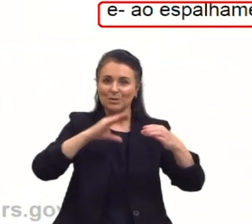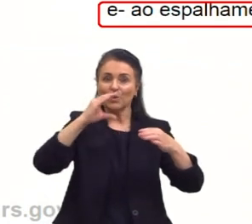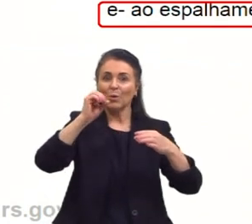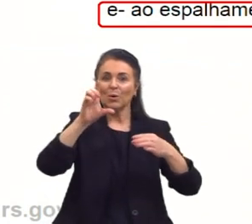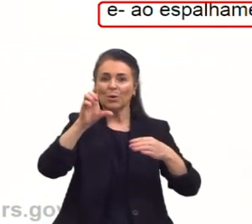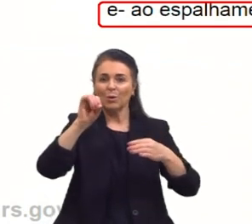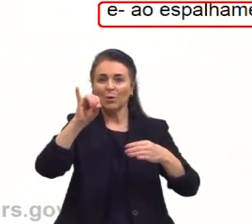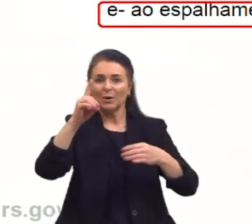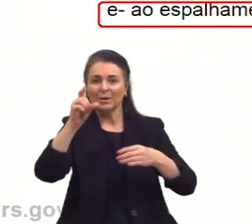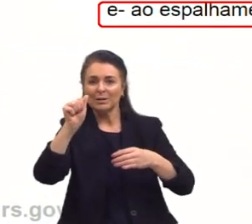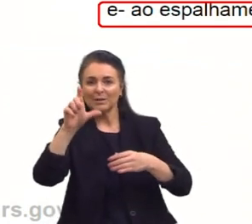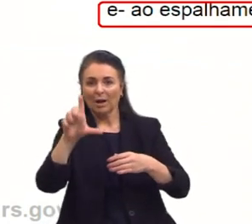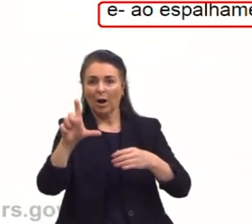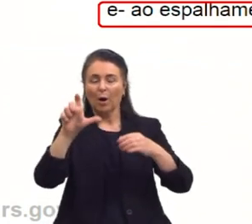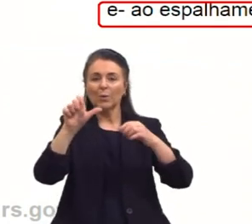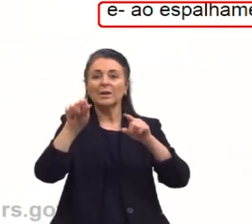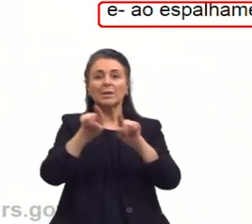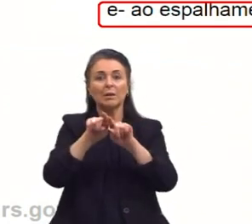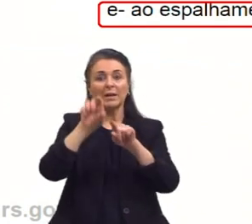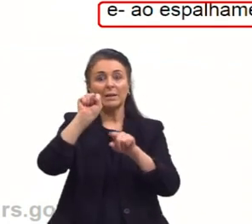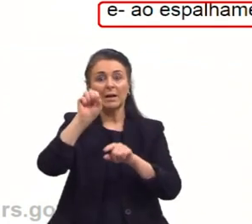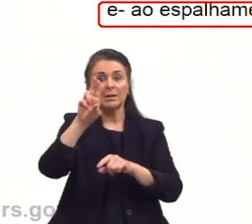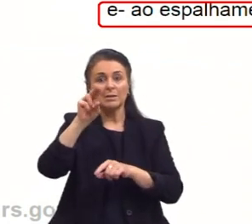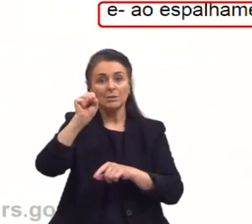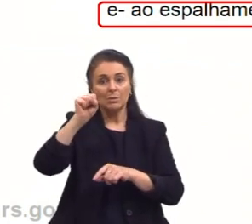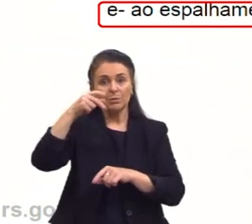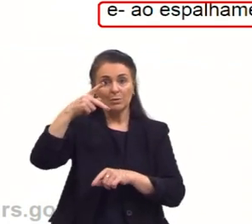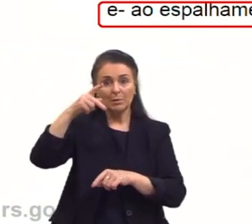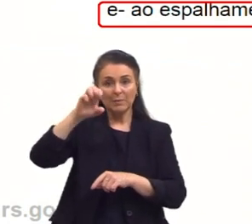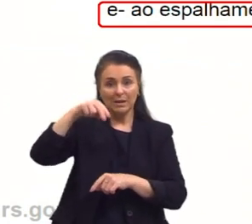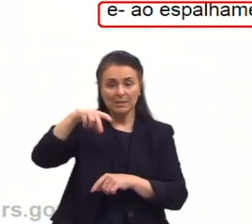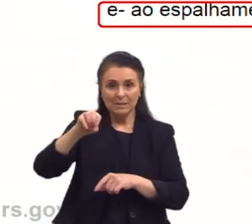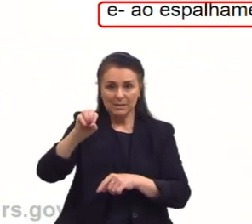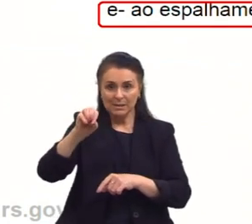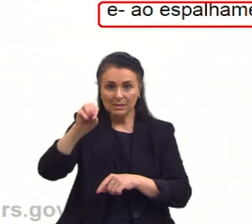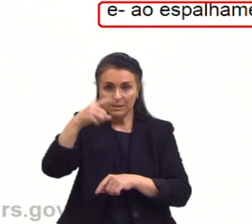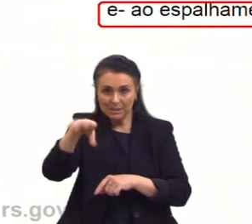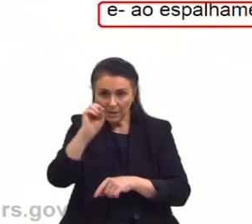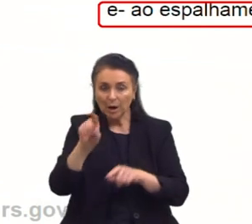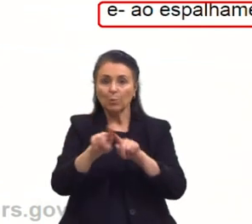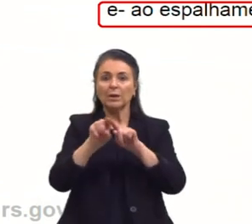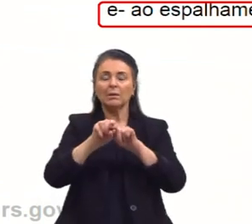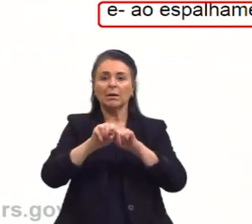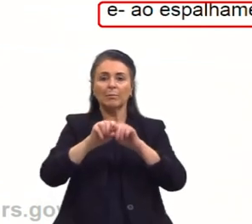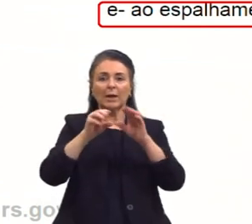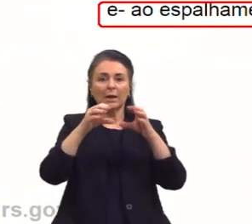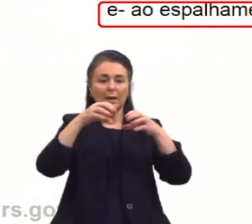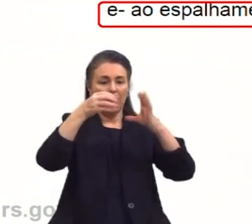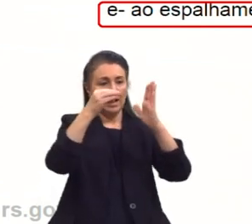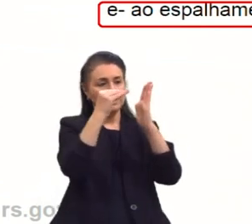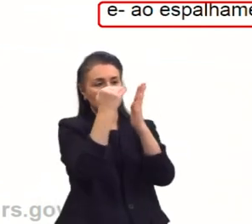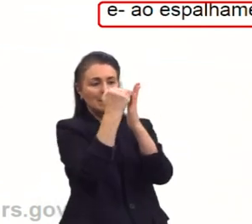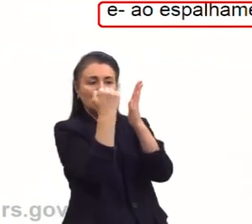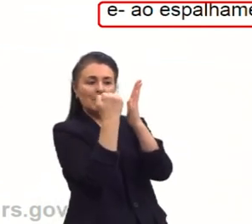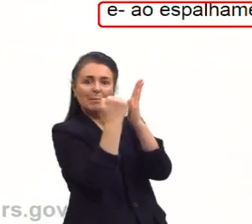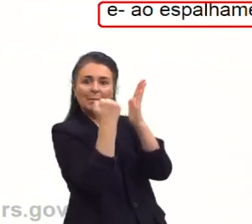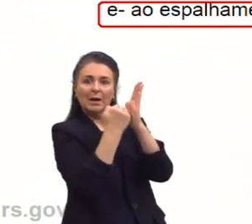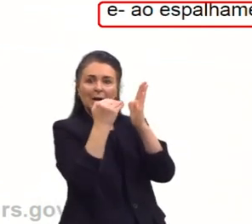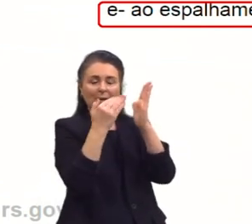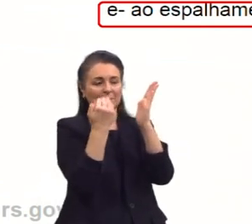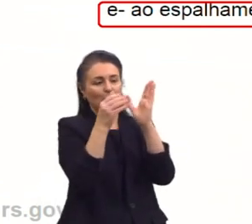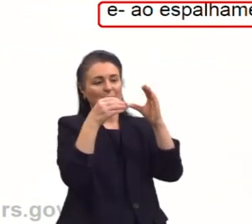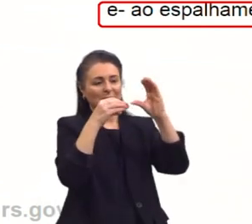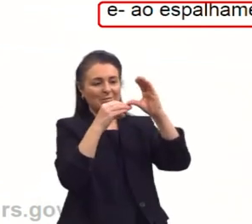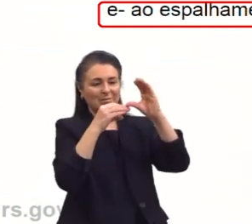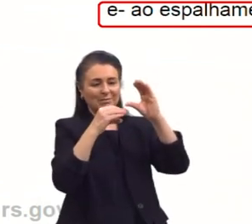e da suspensão, os métodos de separação, os tamanhos, as propriedades delas, que sabendo